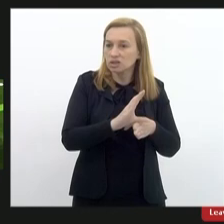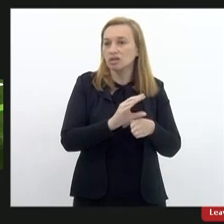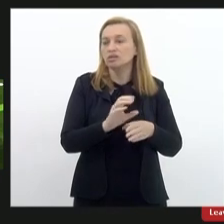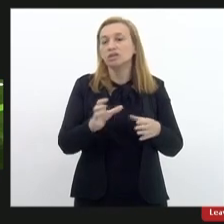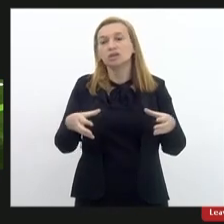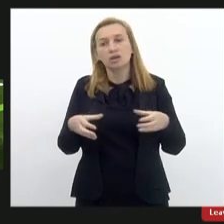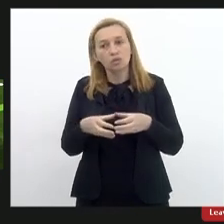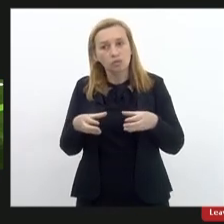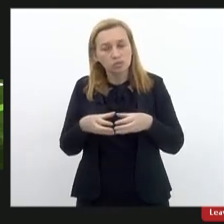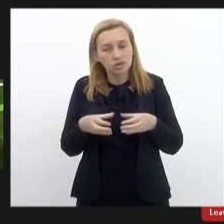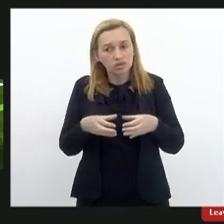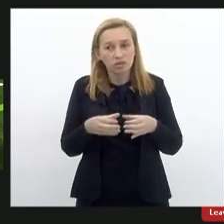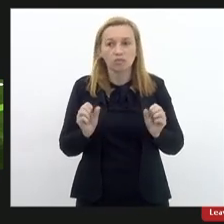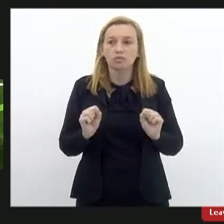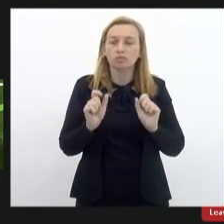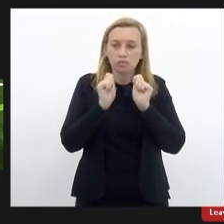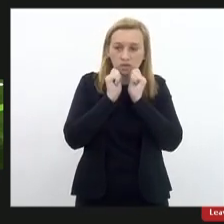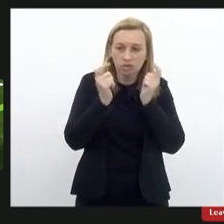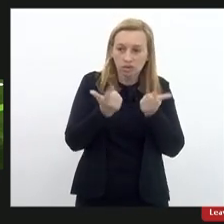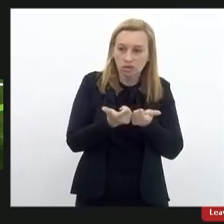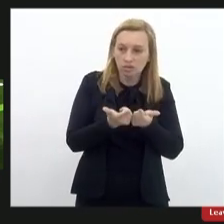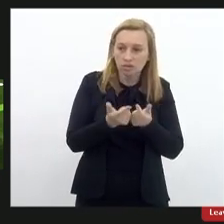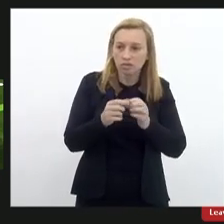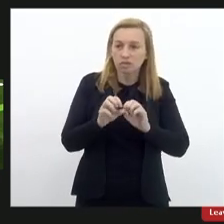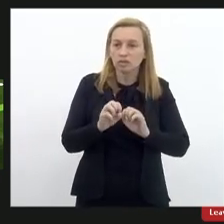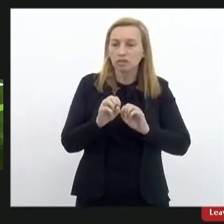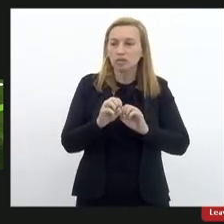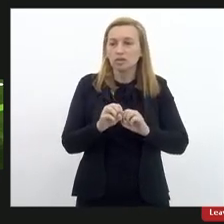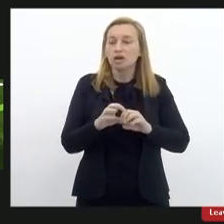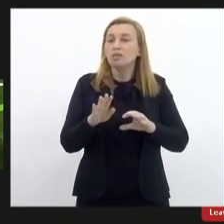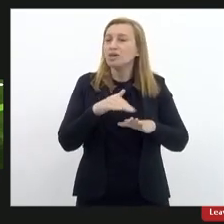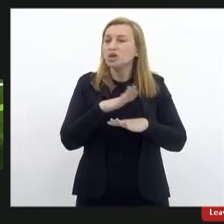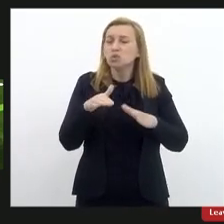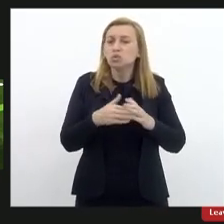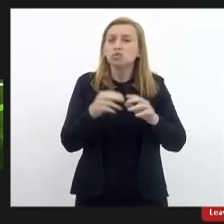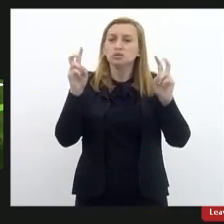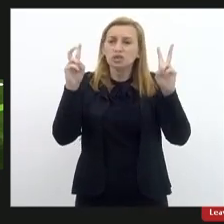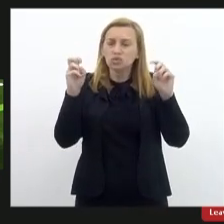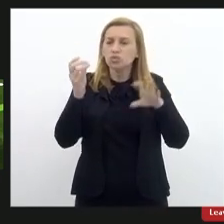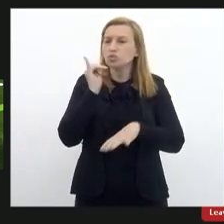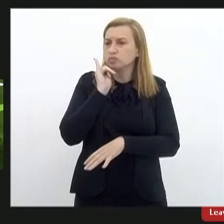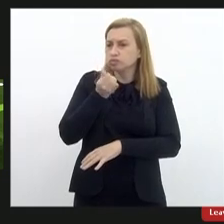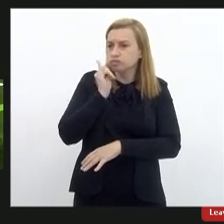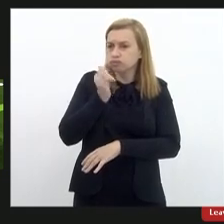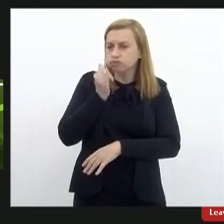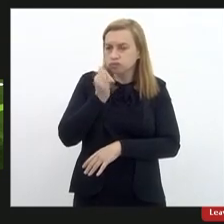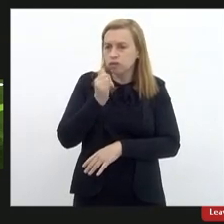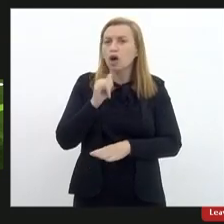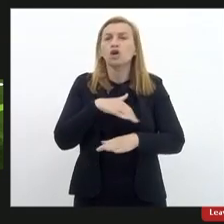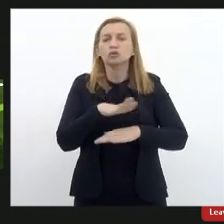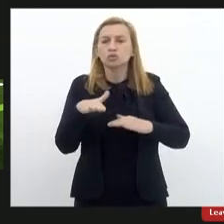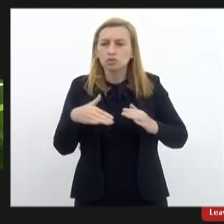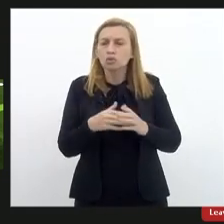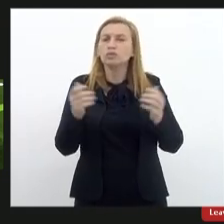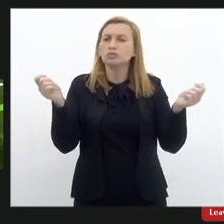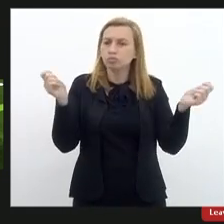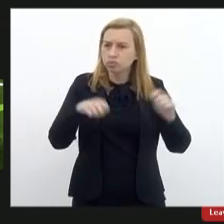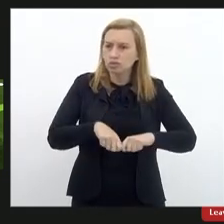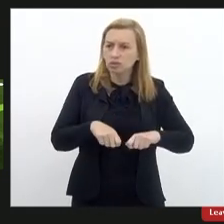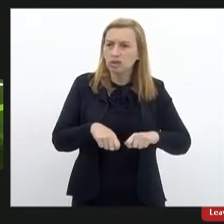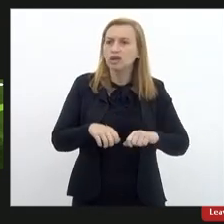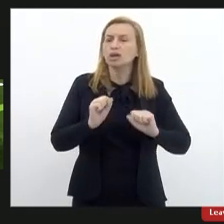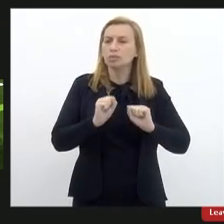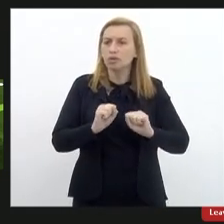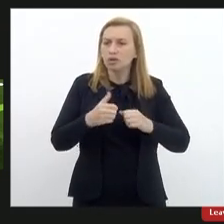Comissão, para todos os casos relatados e todas as possibilidades que